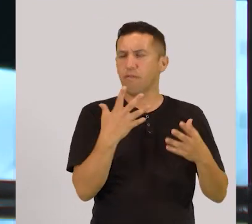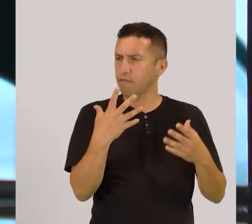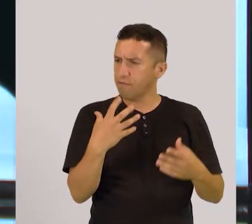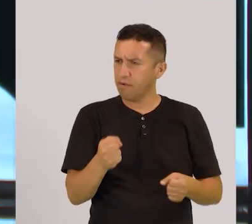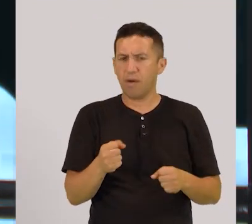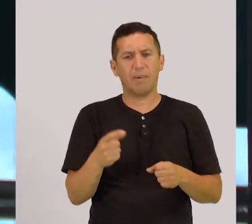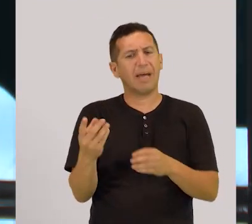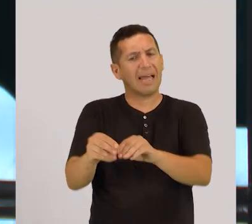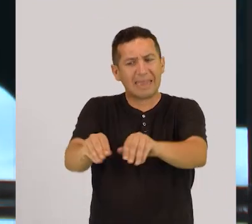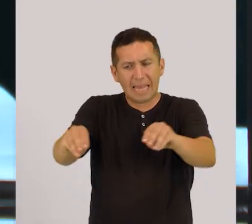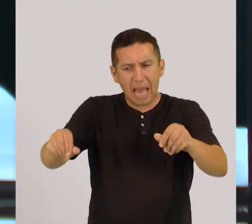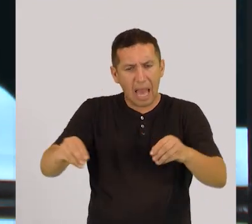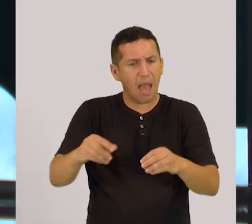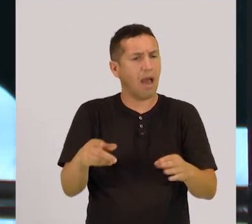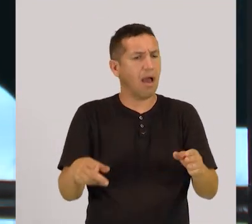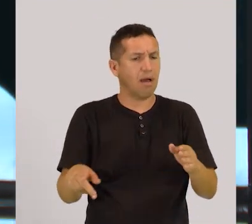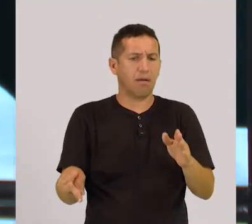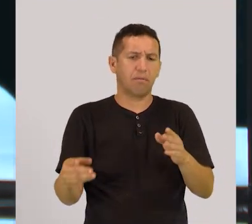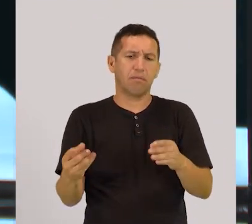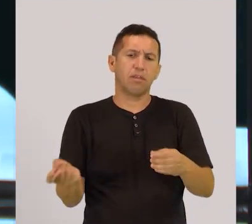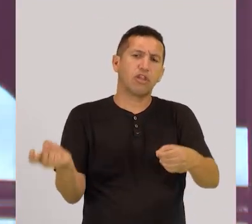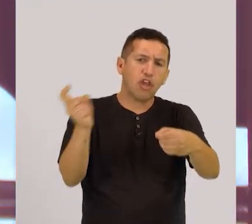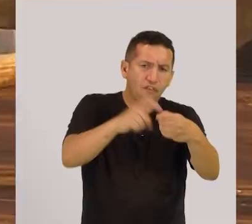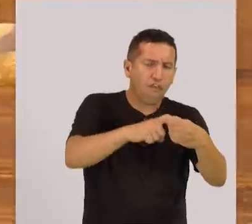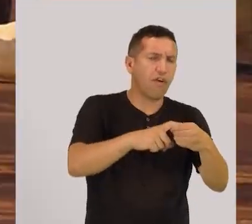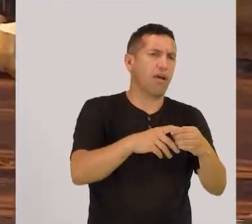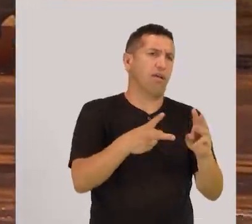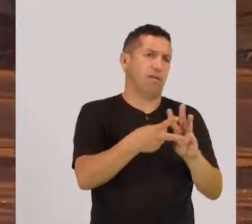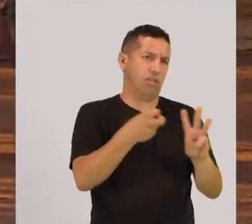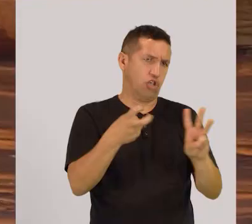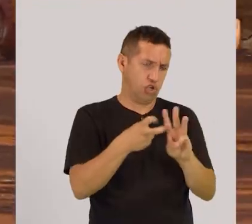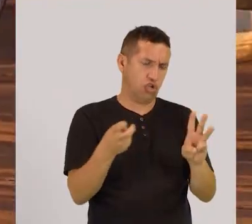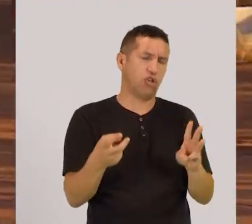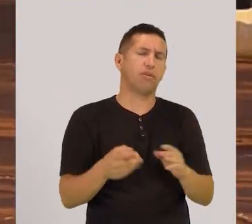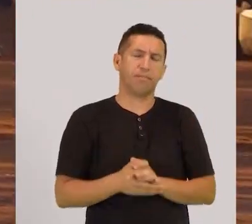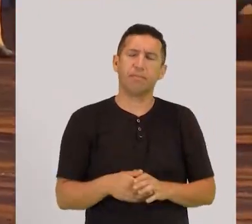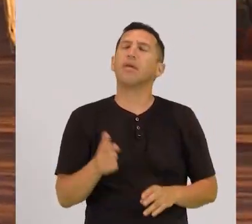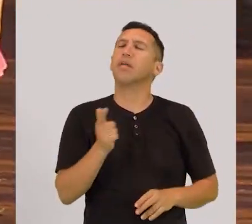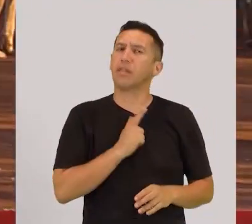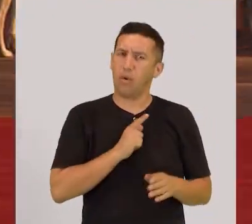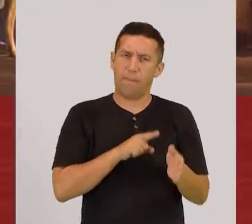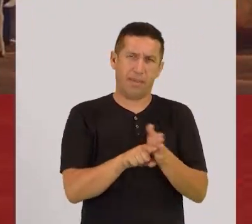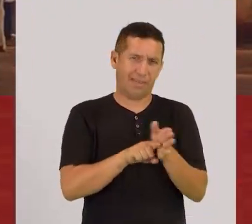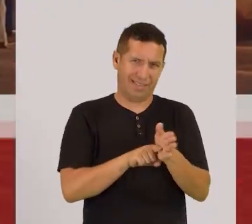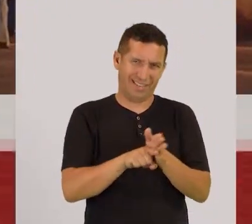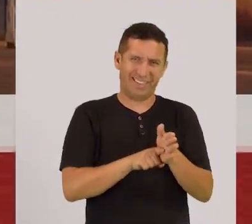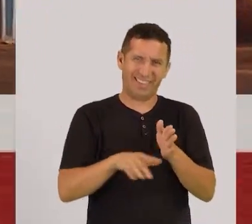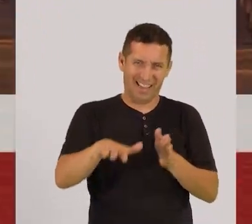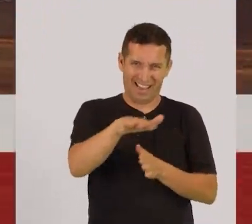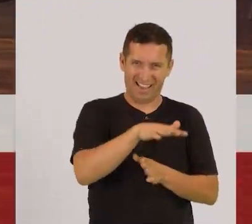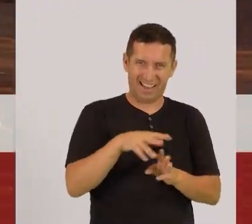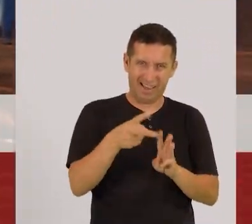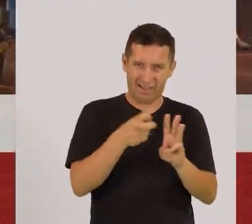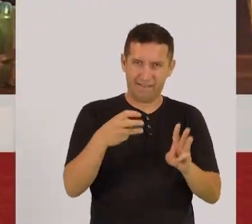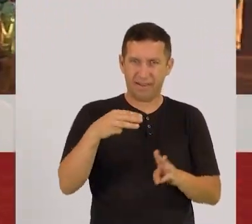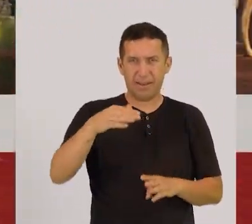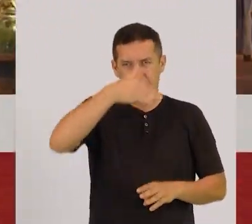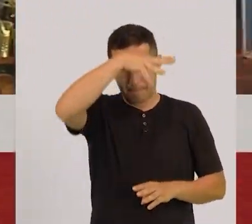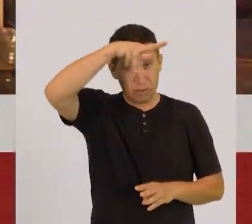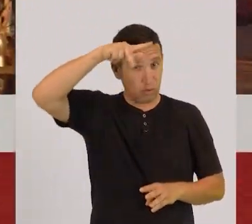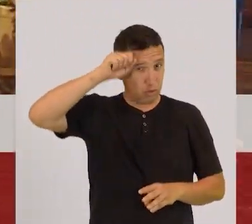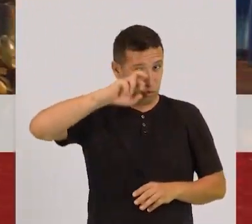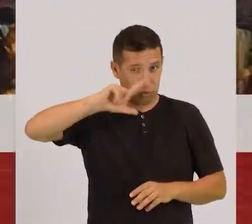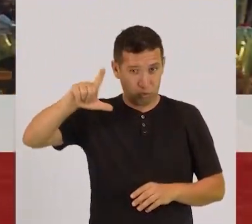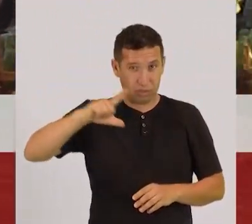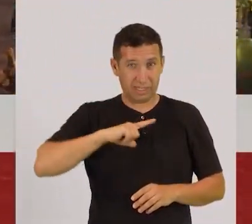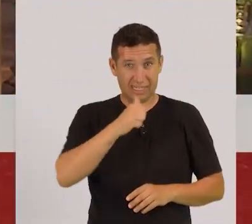retomada de terras indígenas na região. Um levantamento feito pelo Conselho Indigenista Missionário mostrou que Mato Grosso